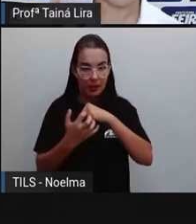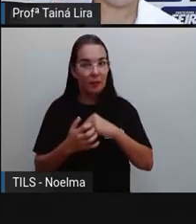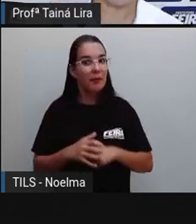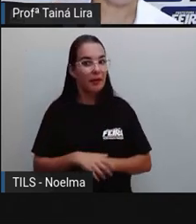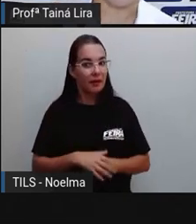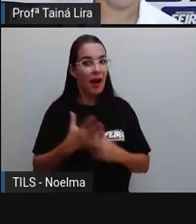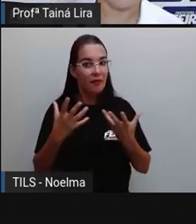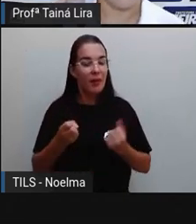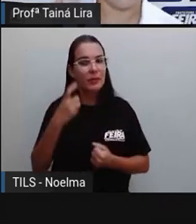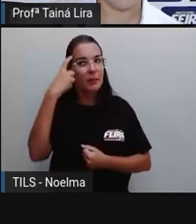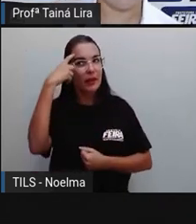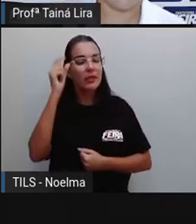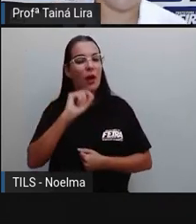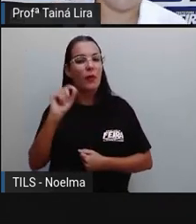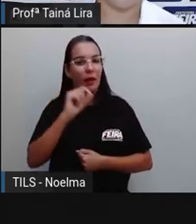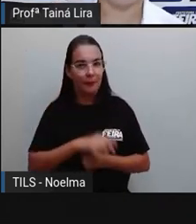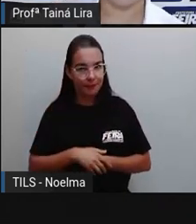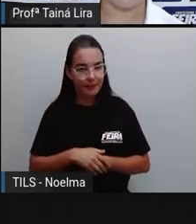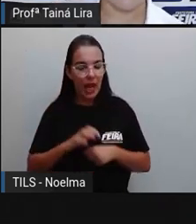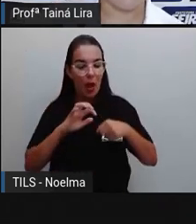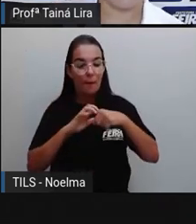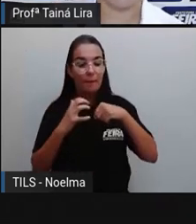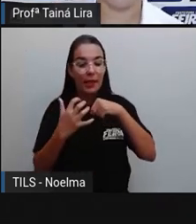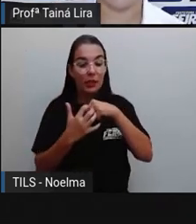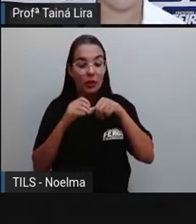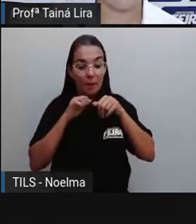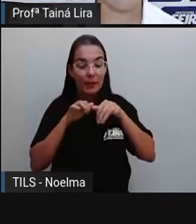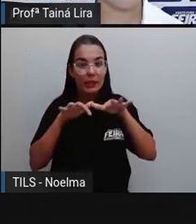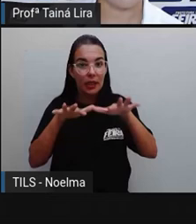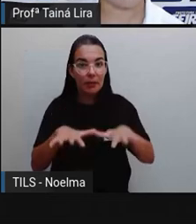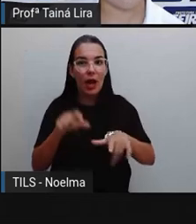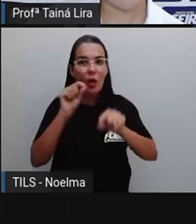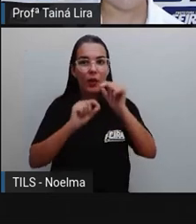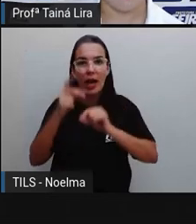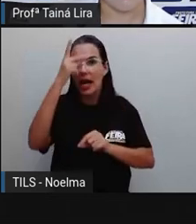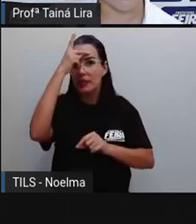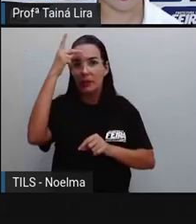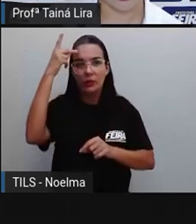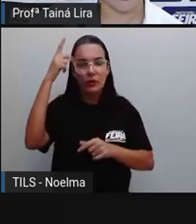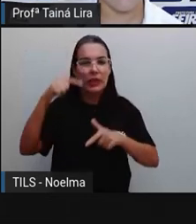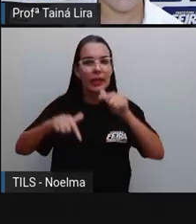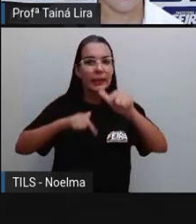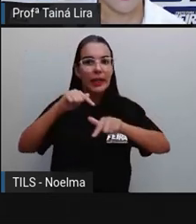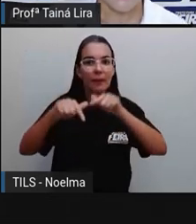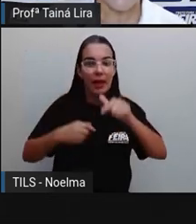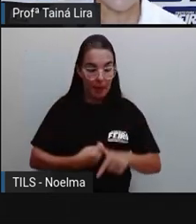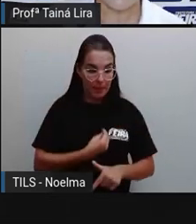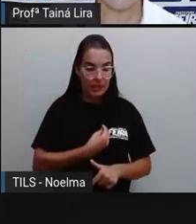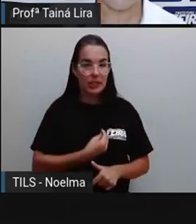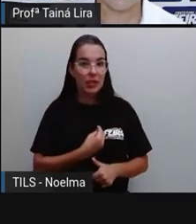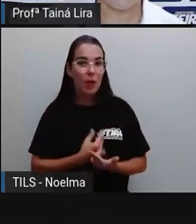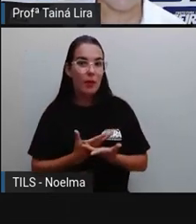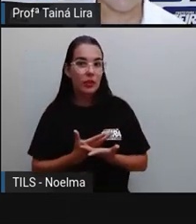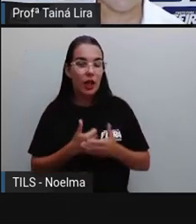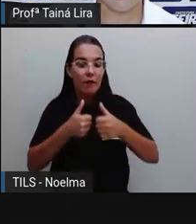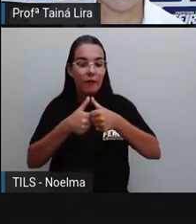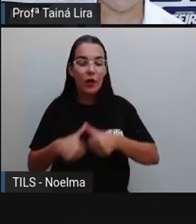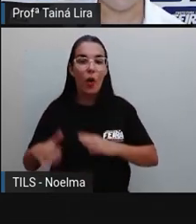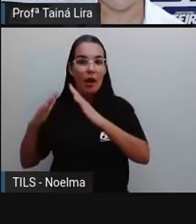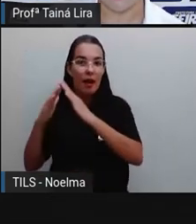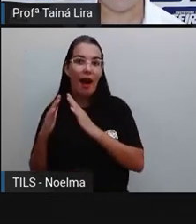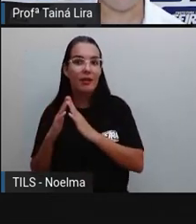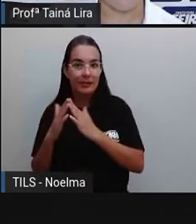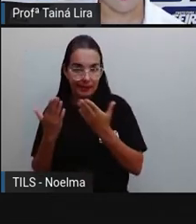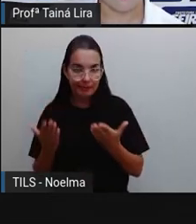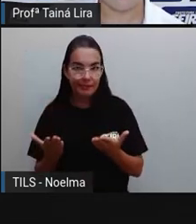parar para pensar, no período de pandemia, muitas pessoas não puderam trabalhar presencialmente, né? E aí o que que acontecia,